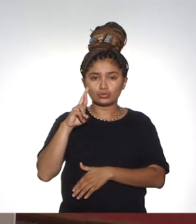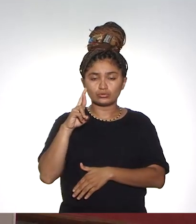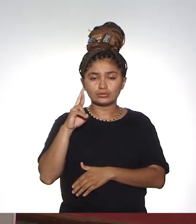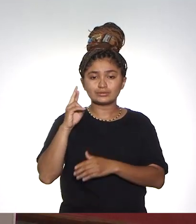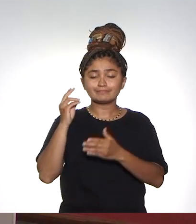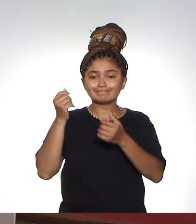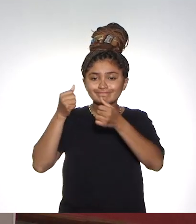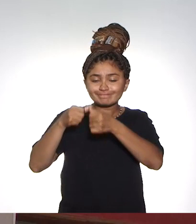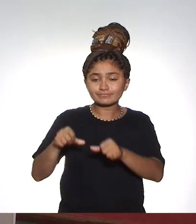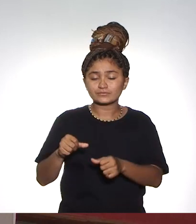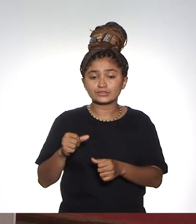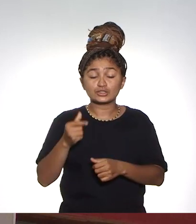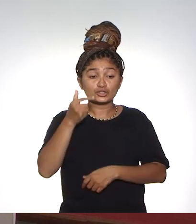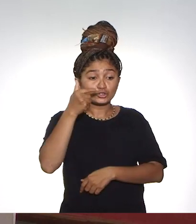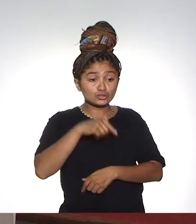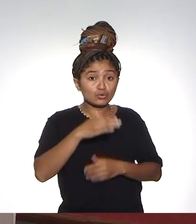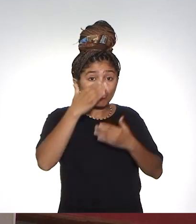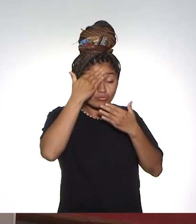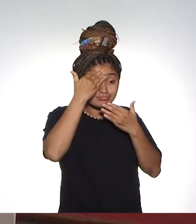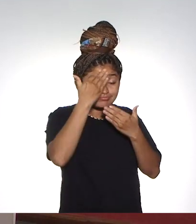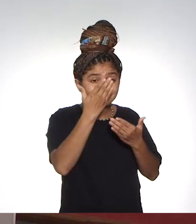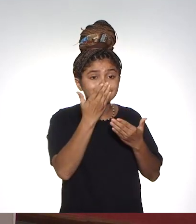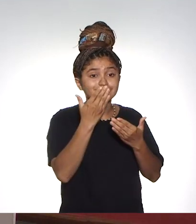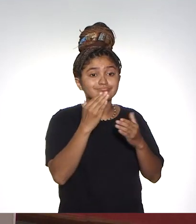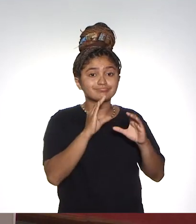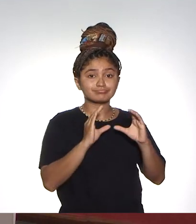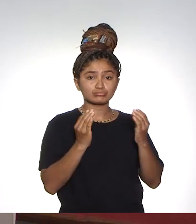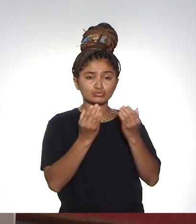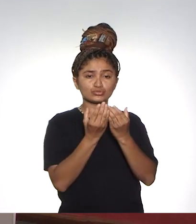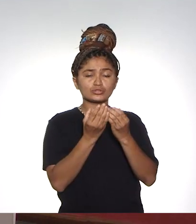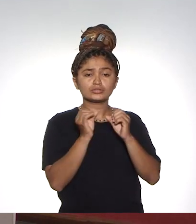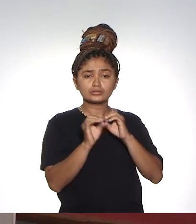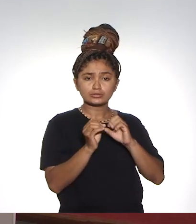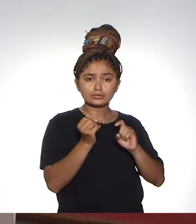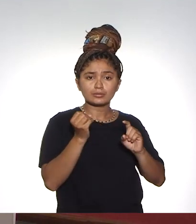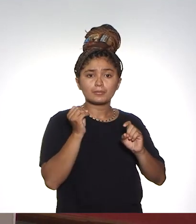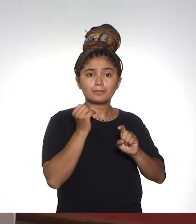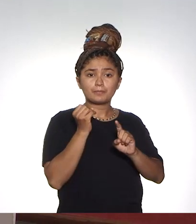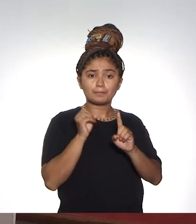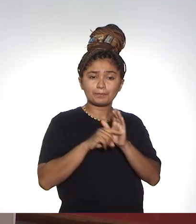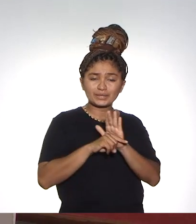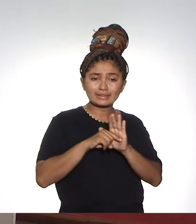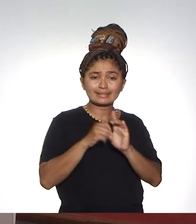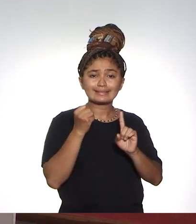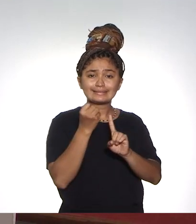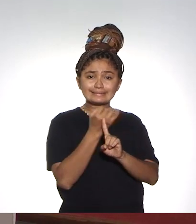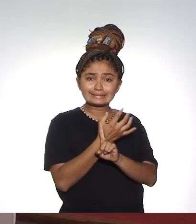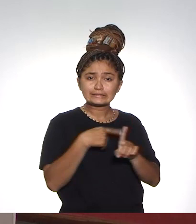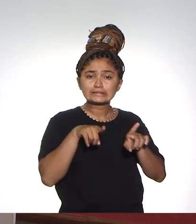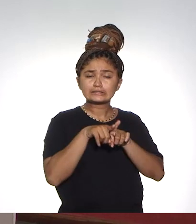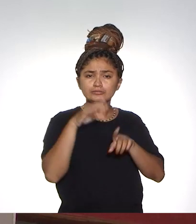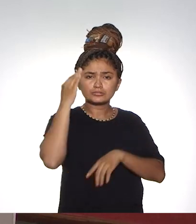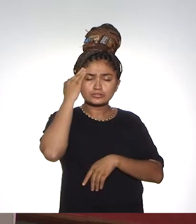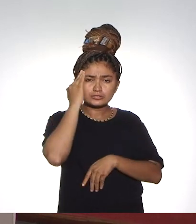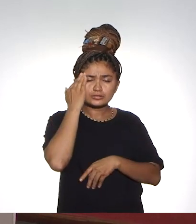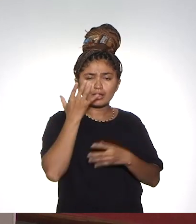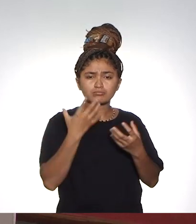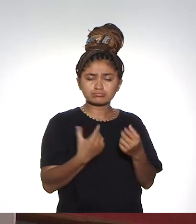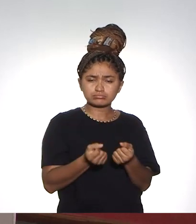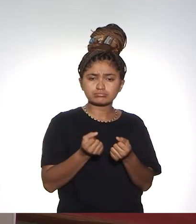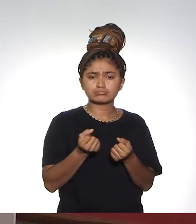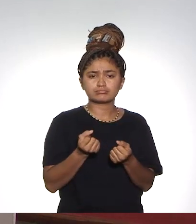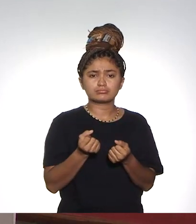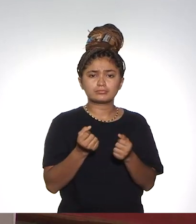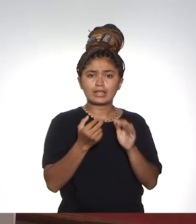de novo, agradeço ao nosso colegiado, ao Conselho de Ensino, Pesquisa e Extensão por ter entendido da importância